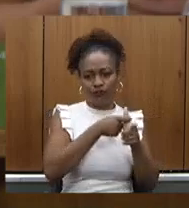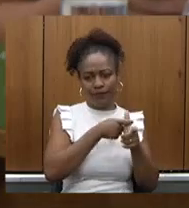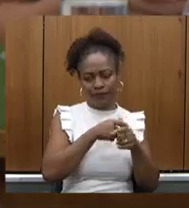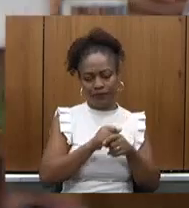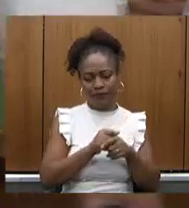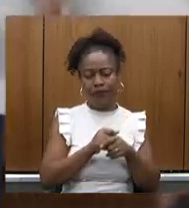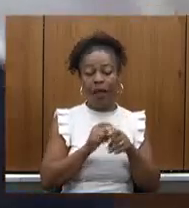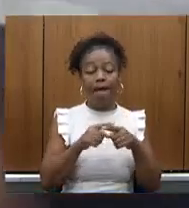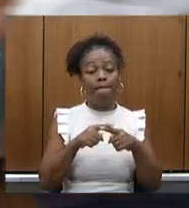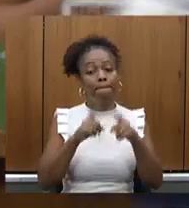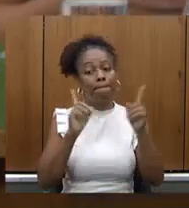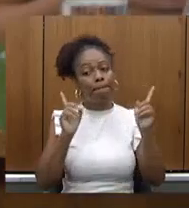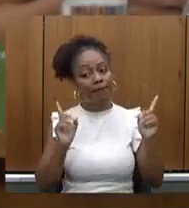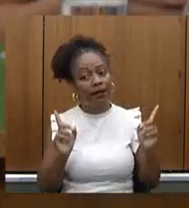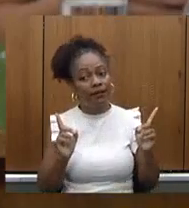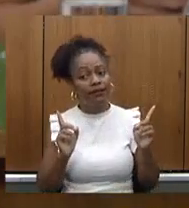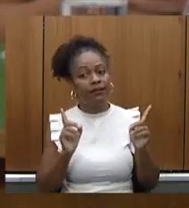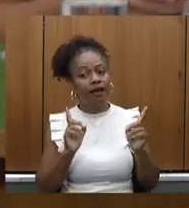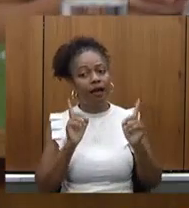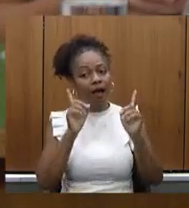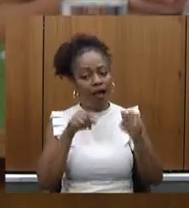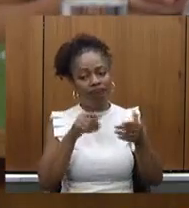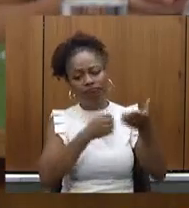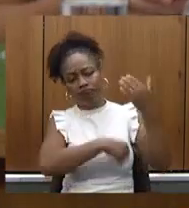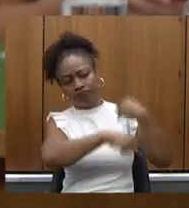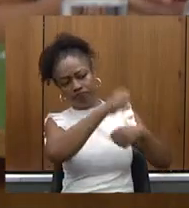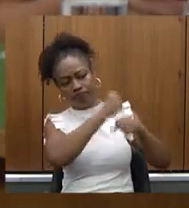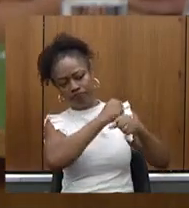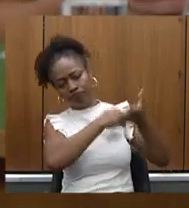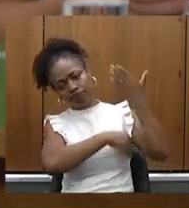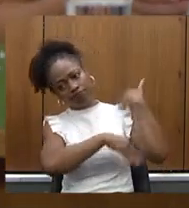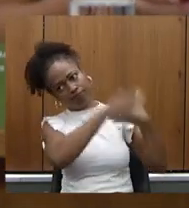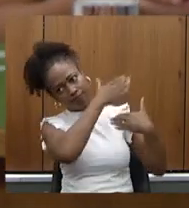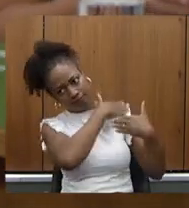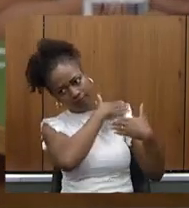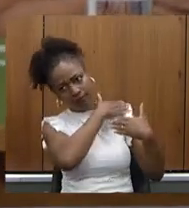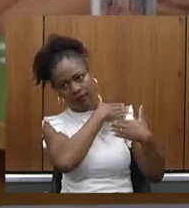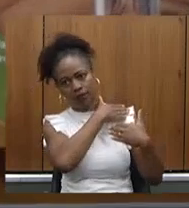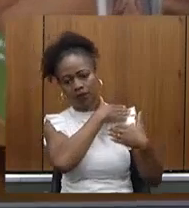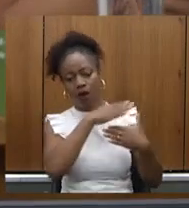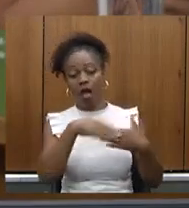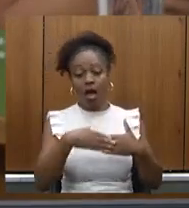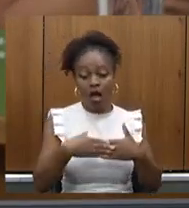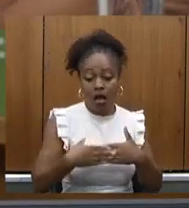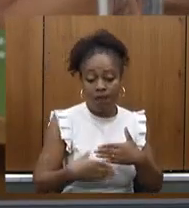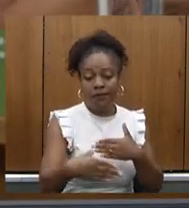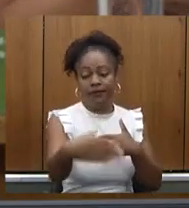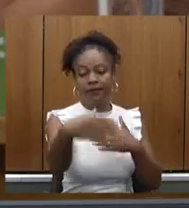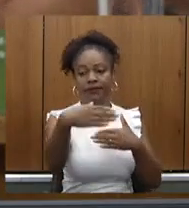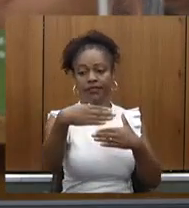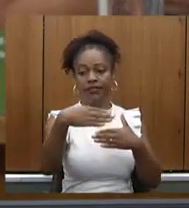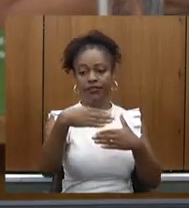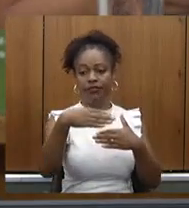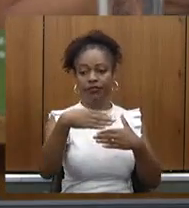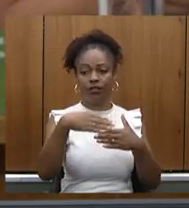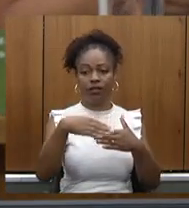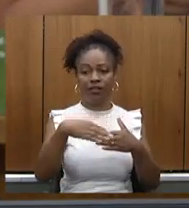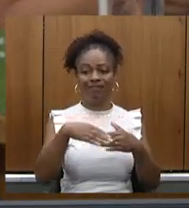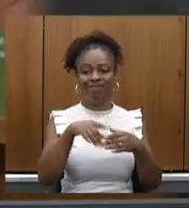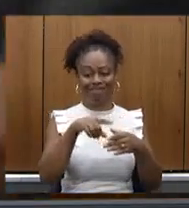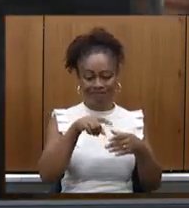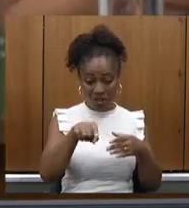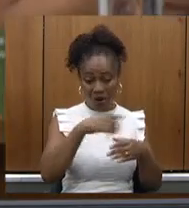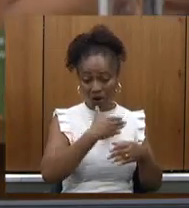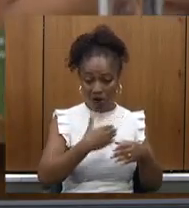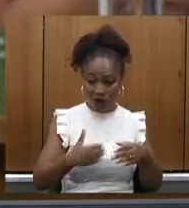mas isso é coisa do passado e qualquer governo que vier para frente duvido que vai ter coragem